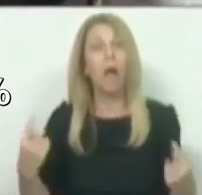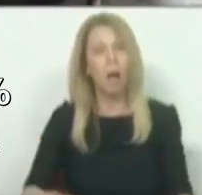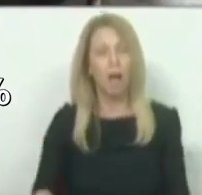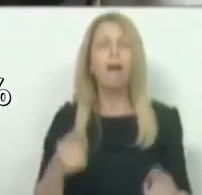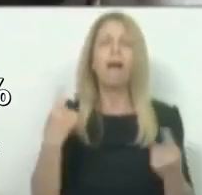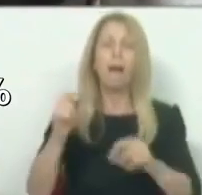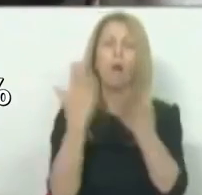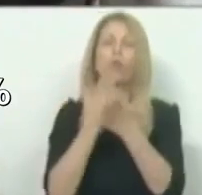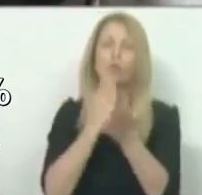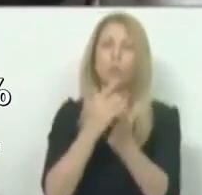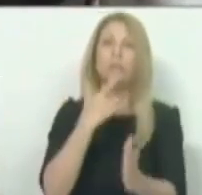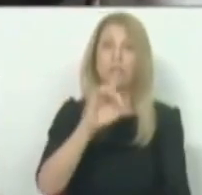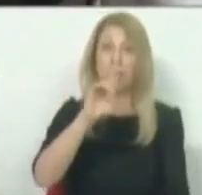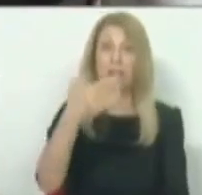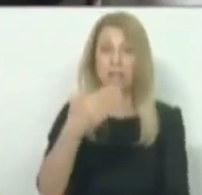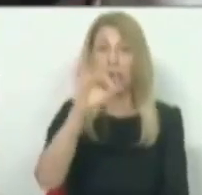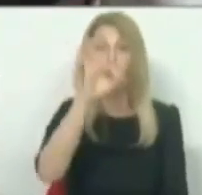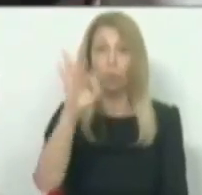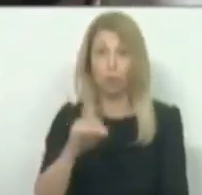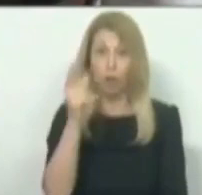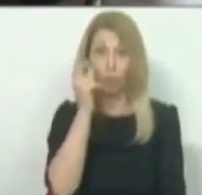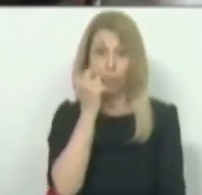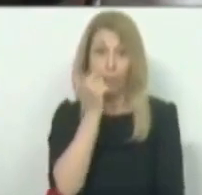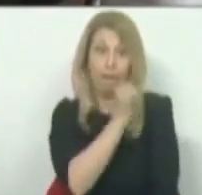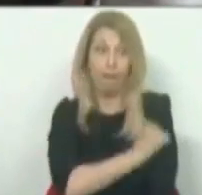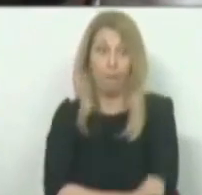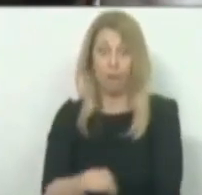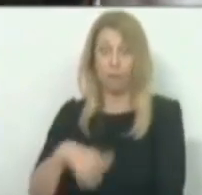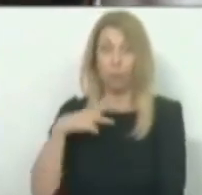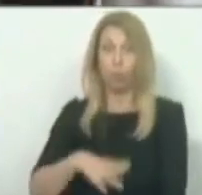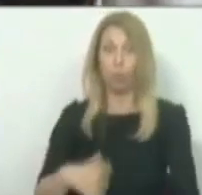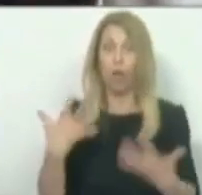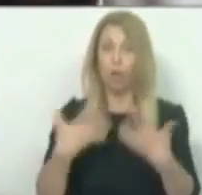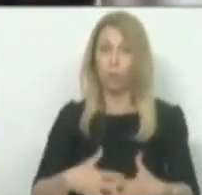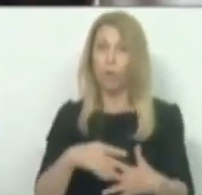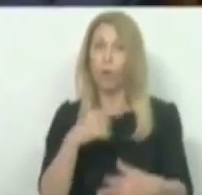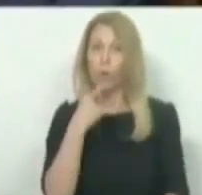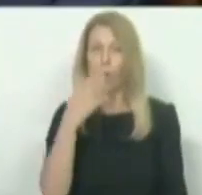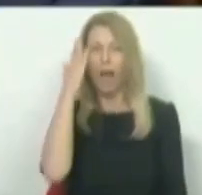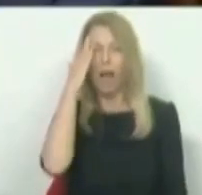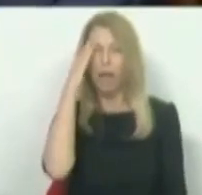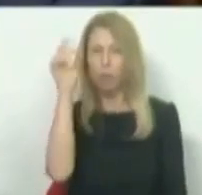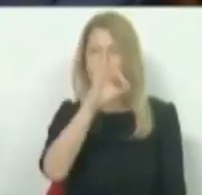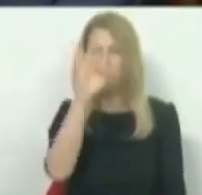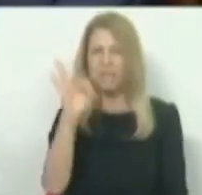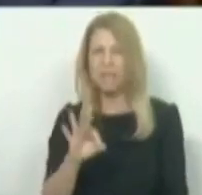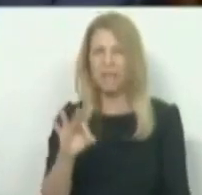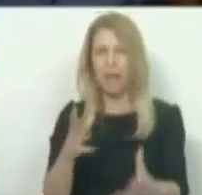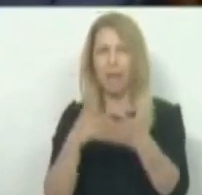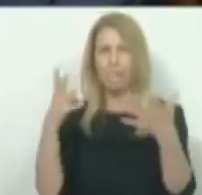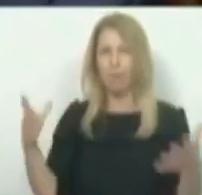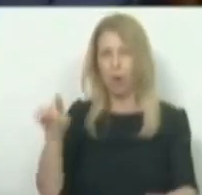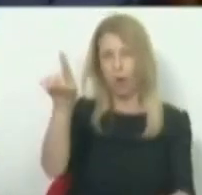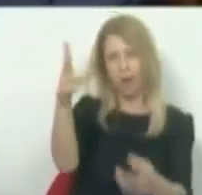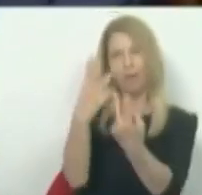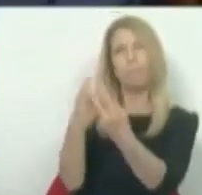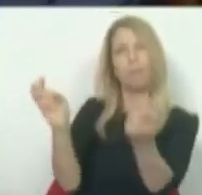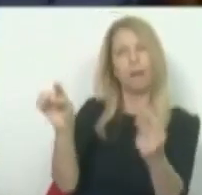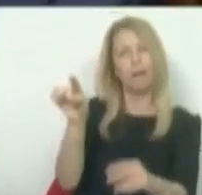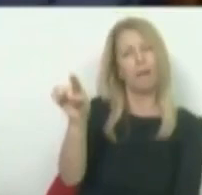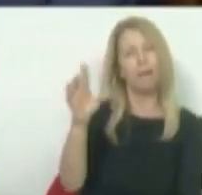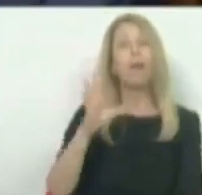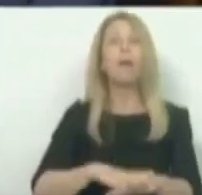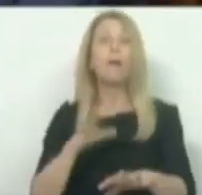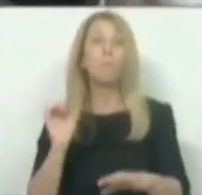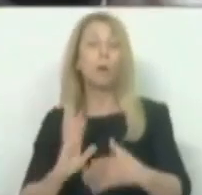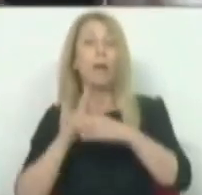Portugal têm muitas dúvidas. Eu julgo que a porcentagem é maior naquela bancada e é por isso também que o acesso a consultas de saúde